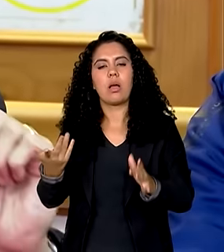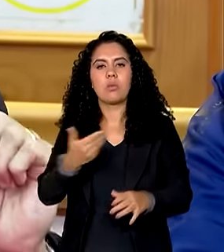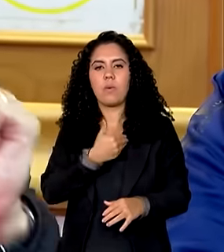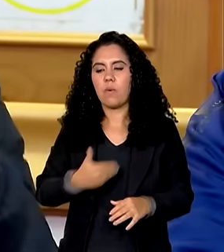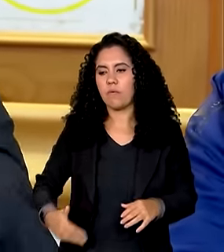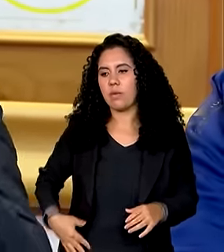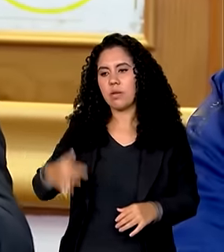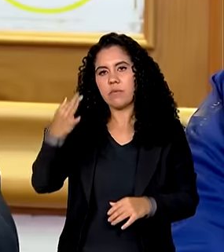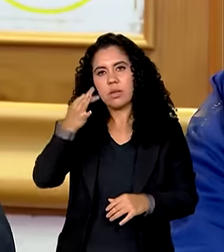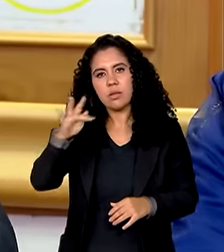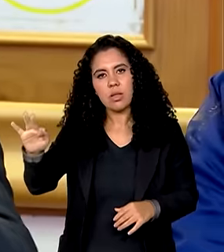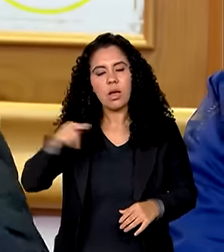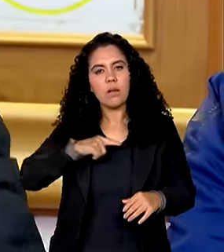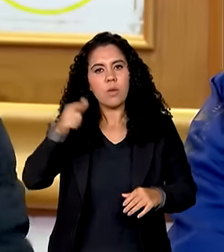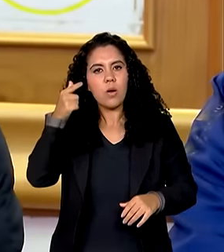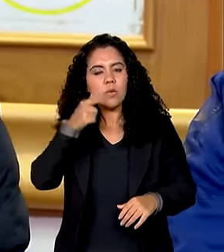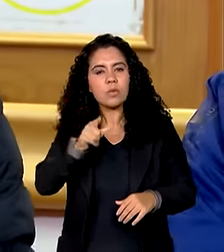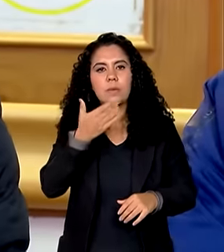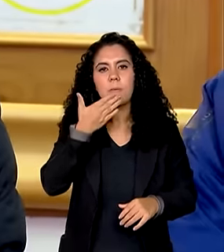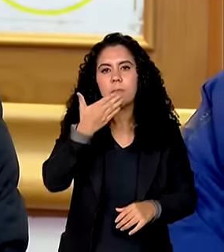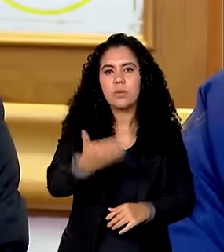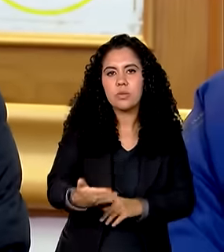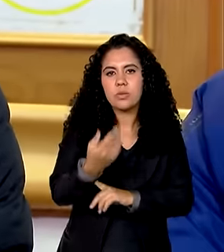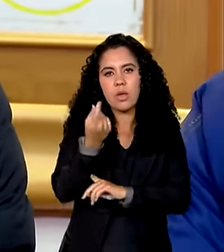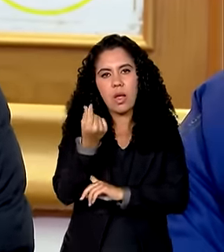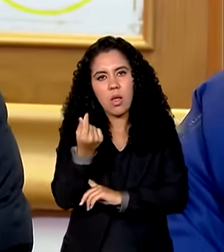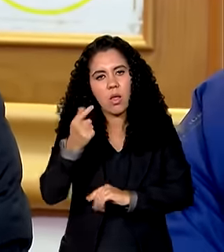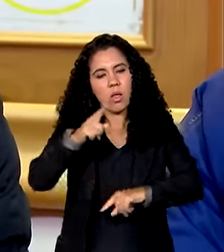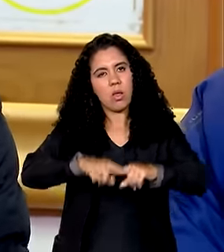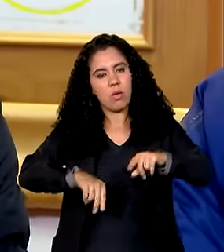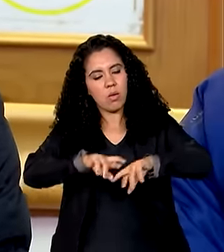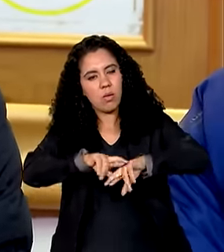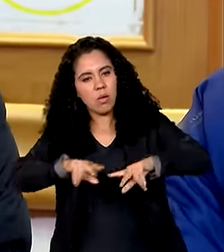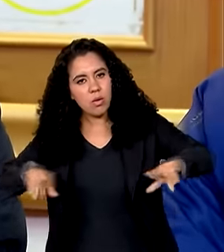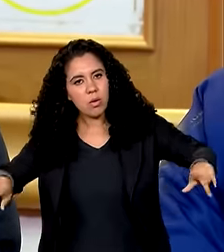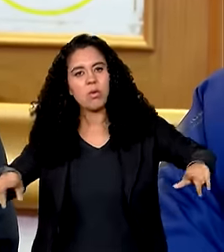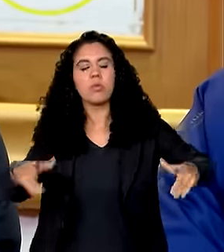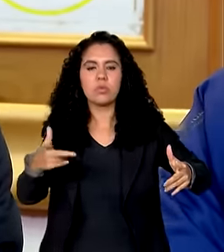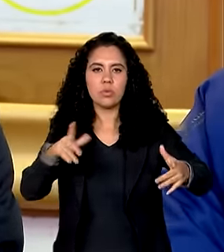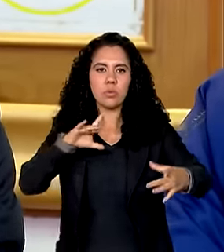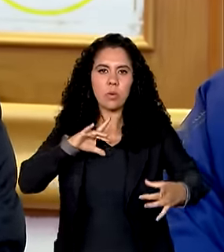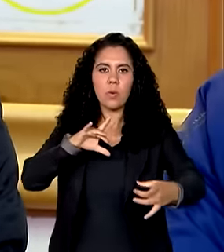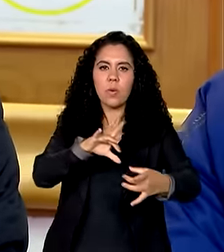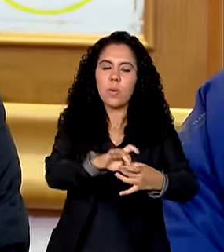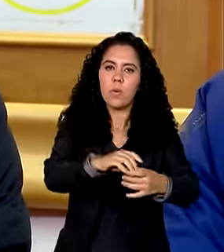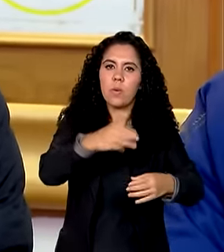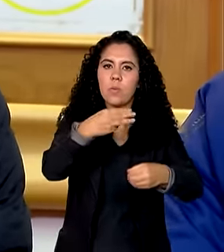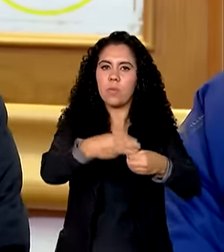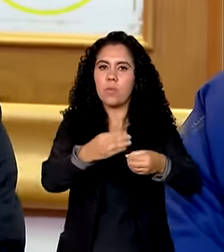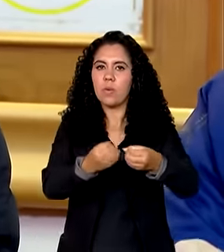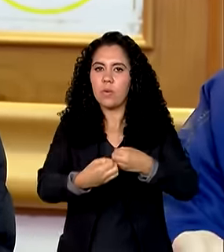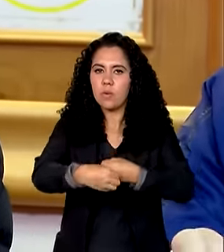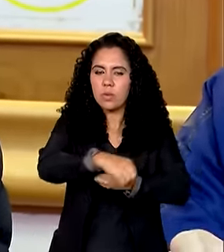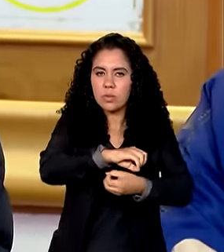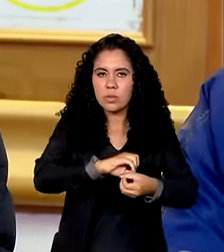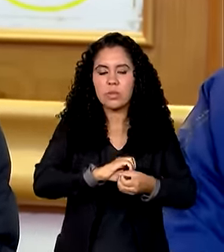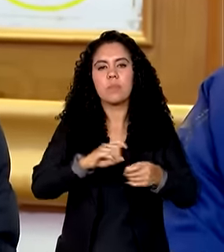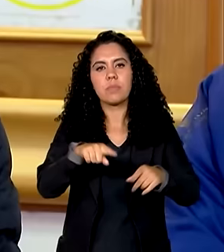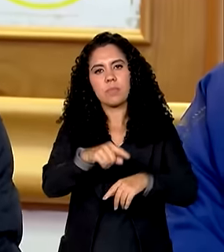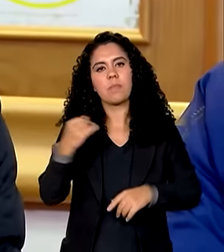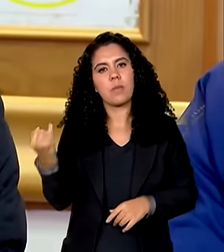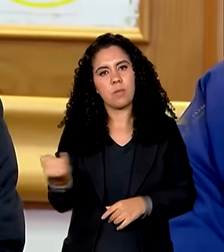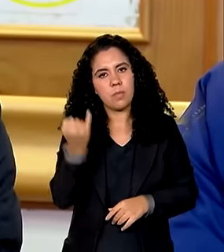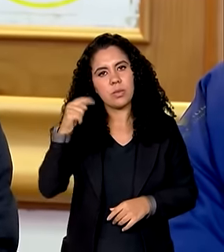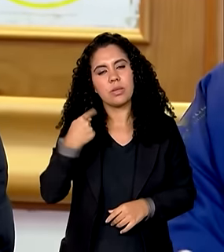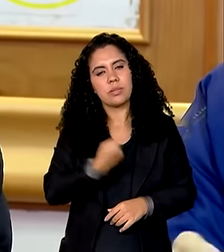de solicitação dos recursos através dos municípios do governo do estado que é importante a gente